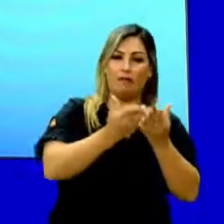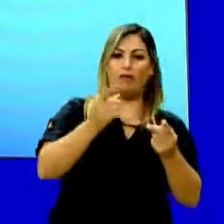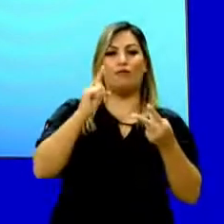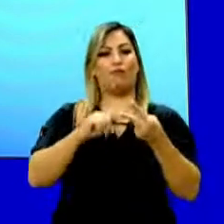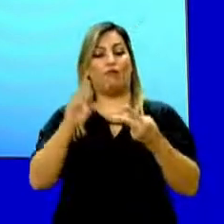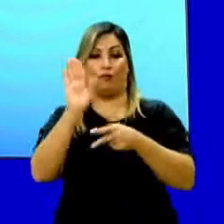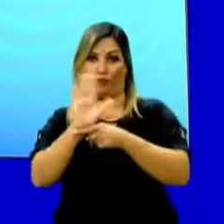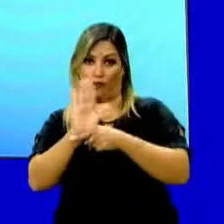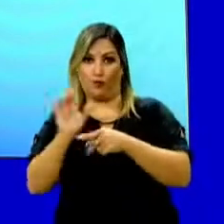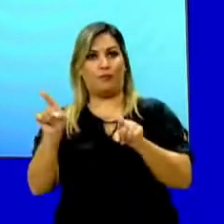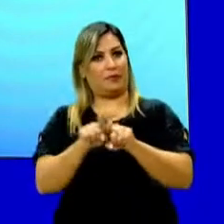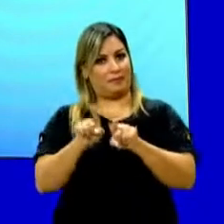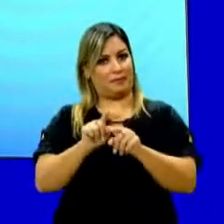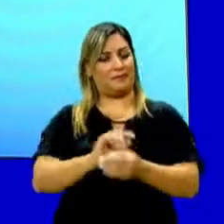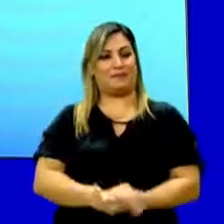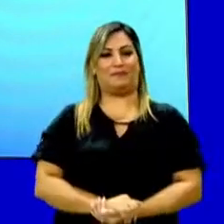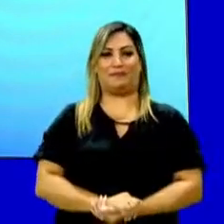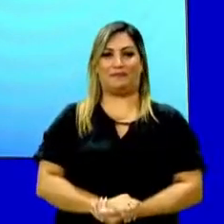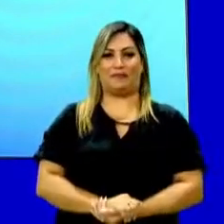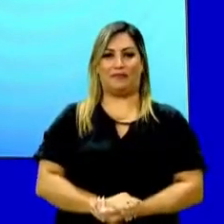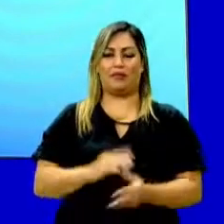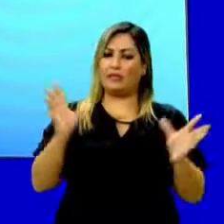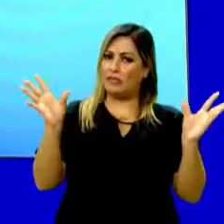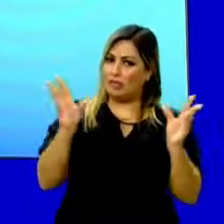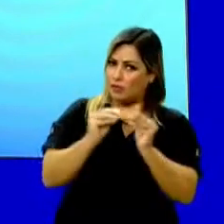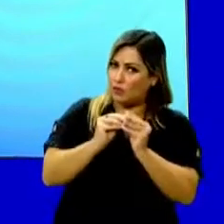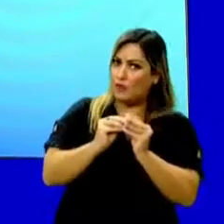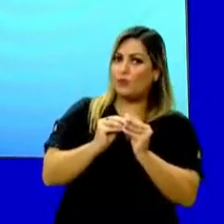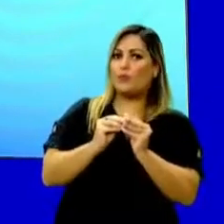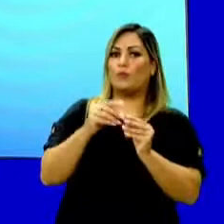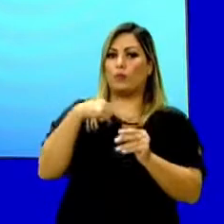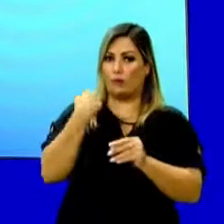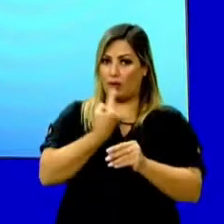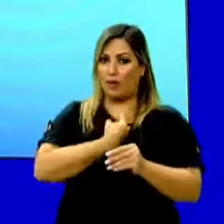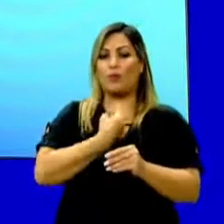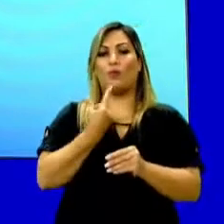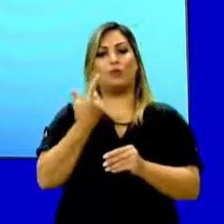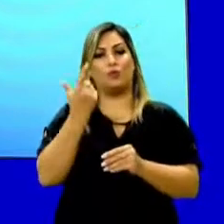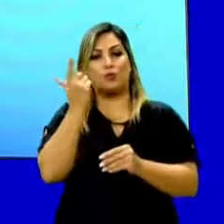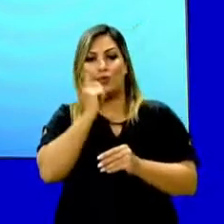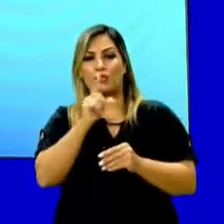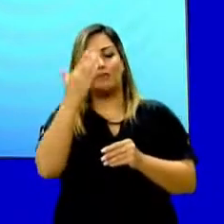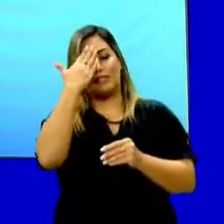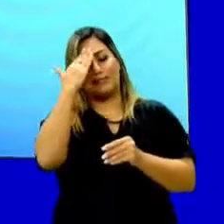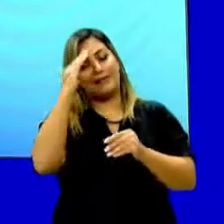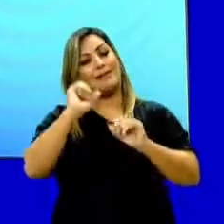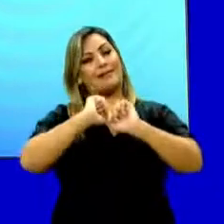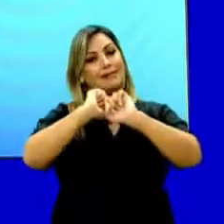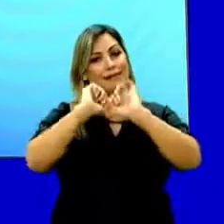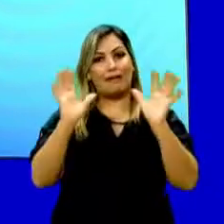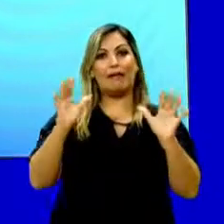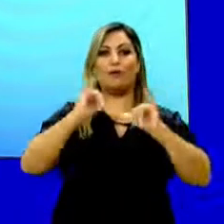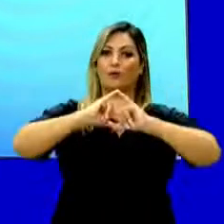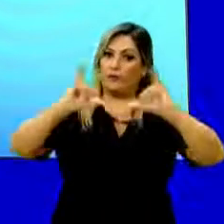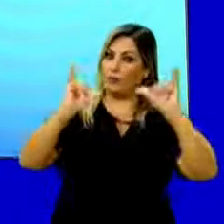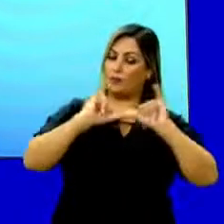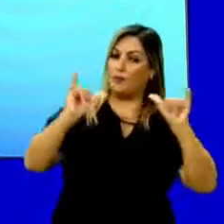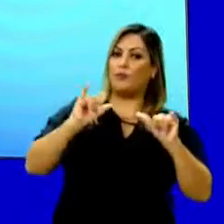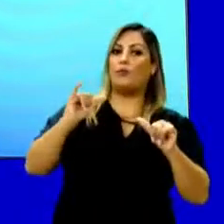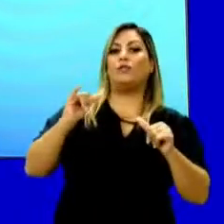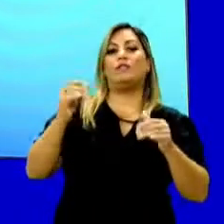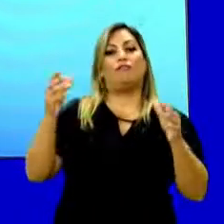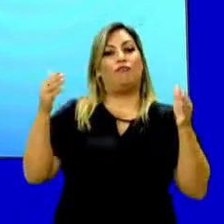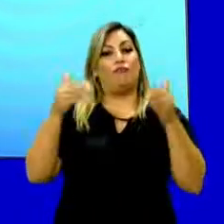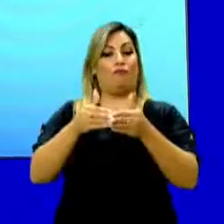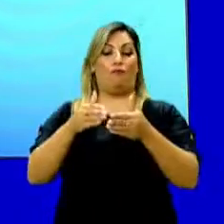de um filme. Então, este resumo, para eu entender e antecipar informações a respeito